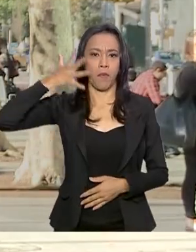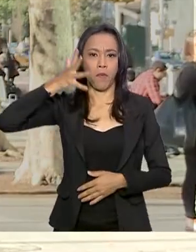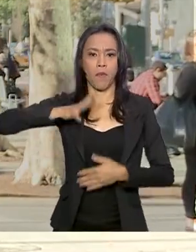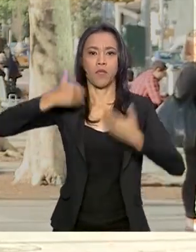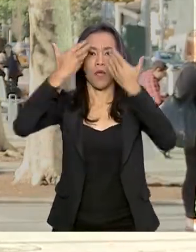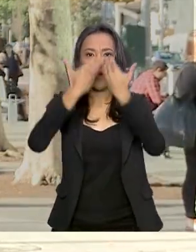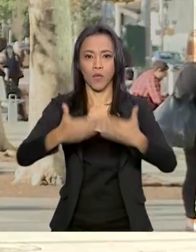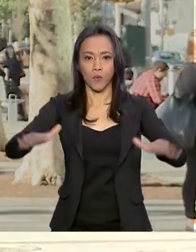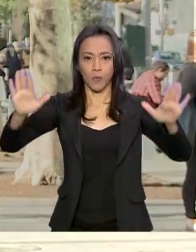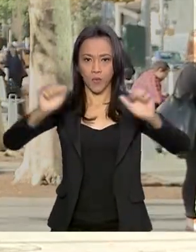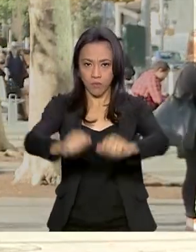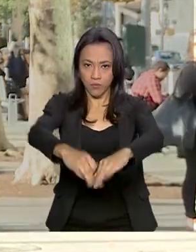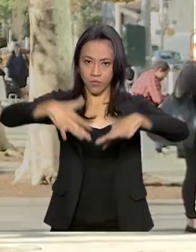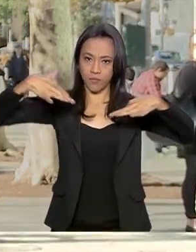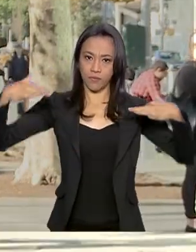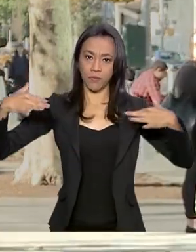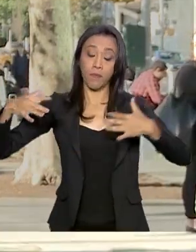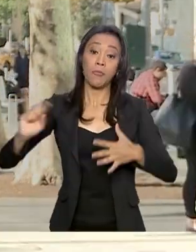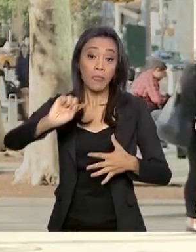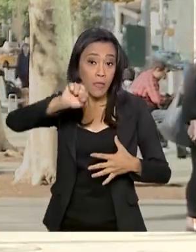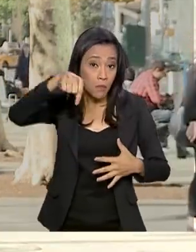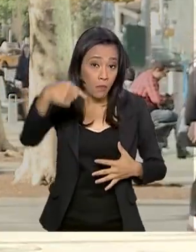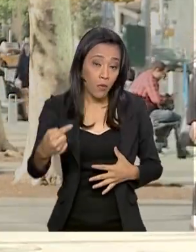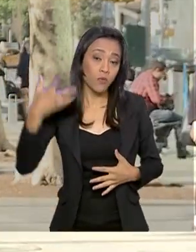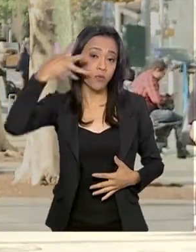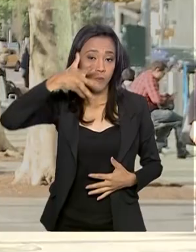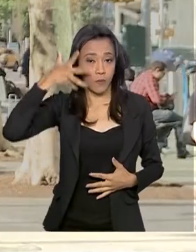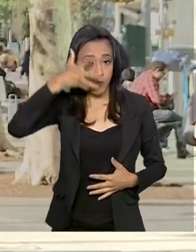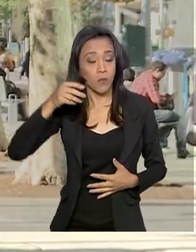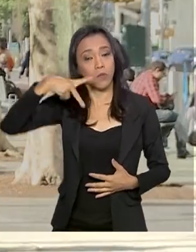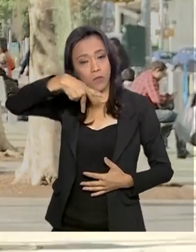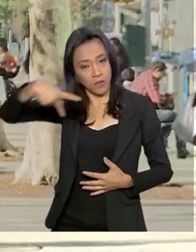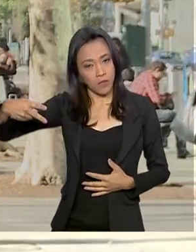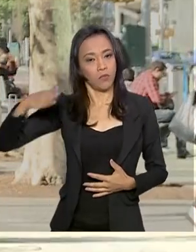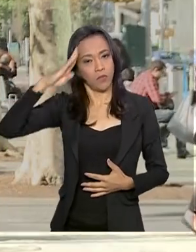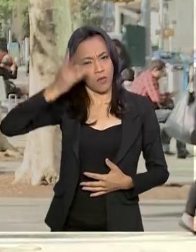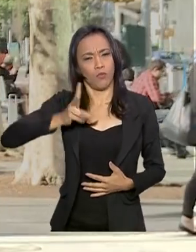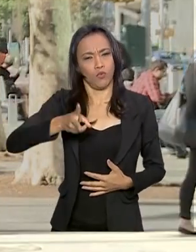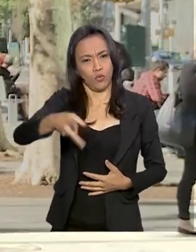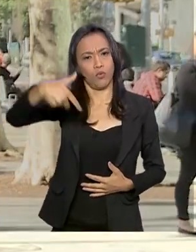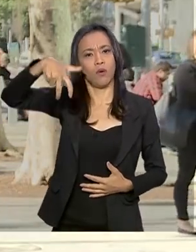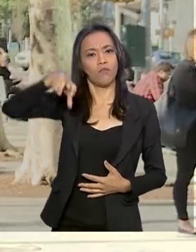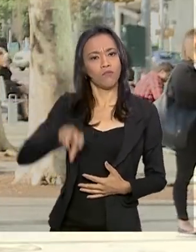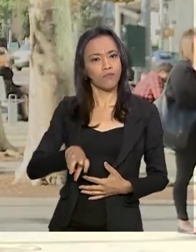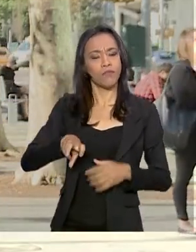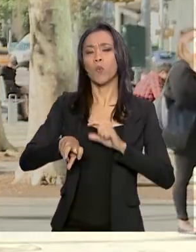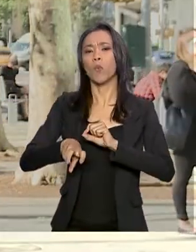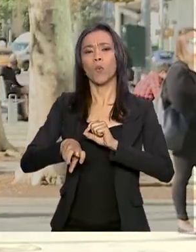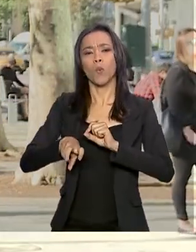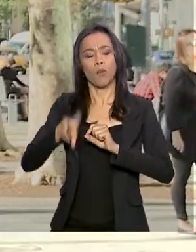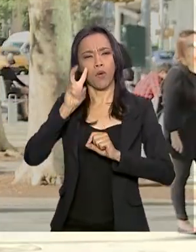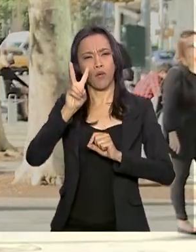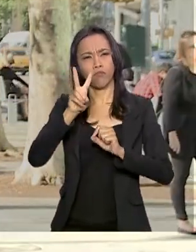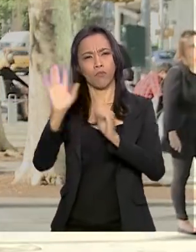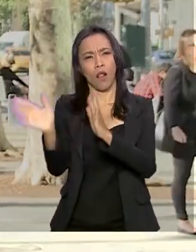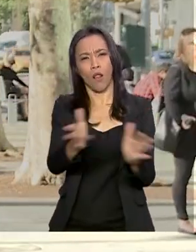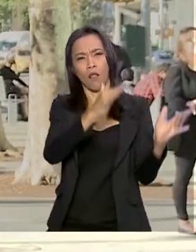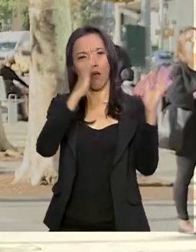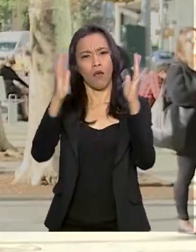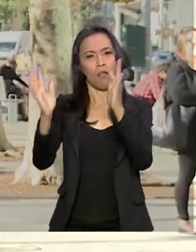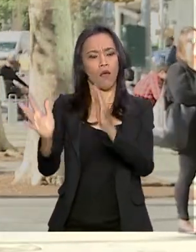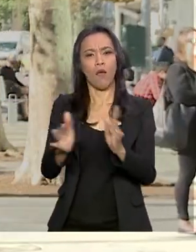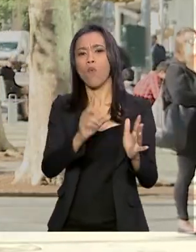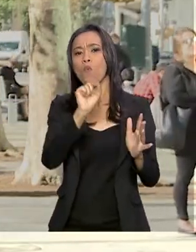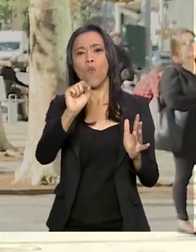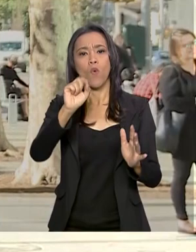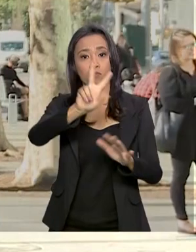na plenária. Depois desse discurso, ele continua na plenária, o presidente Bolsonaro, para acompanhar o discurso do anfitrião,